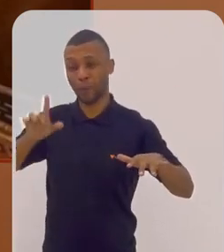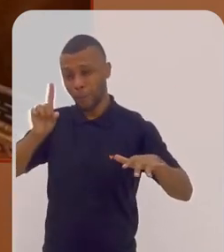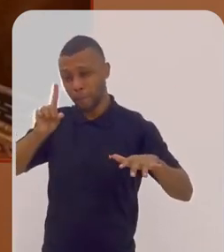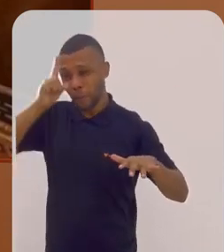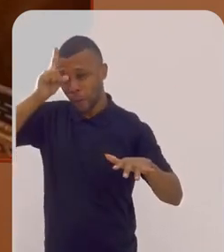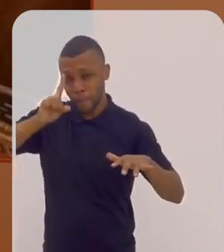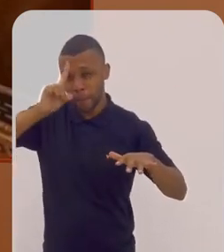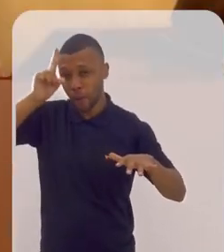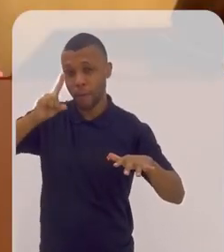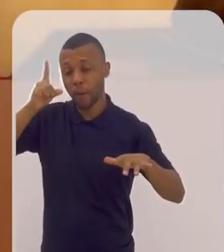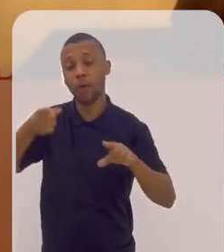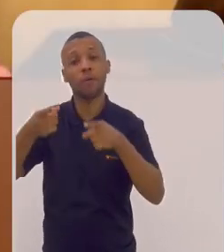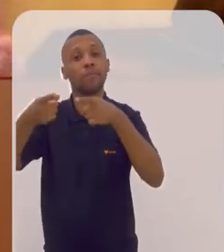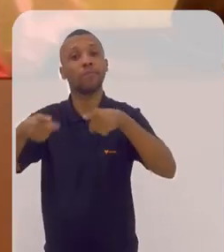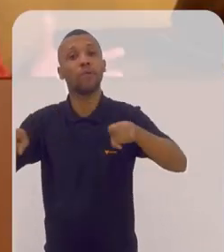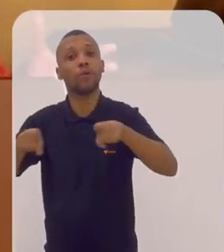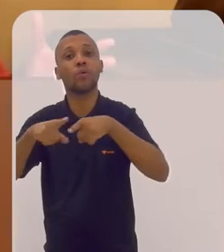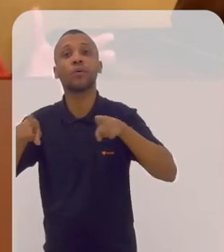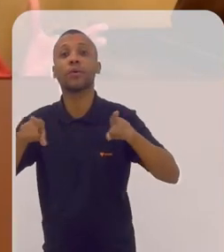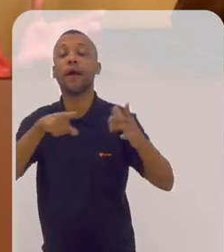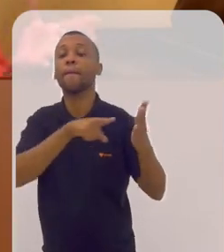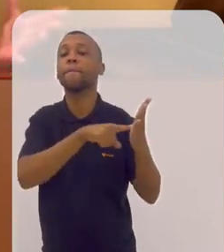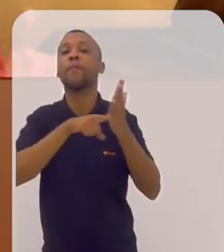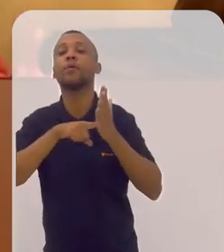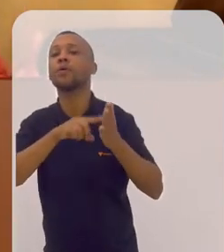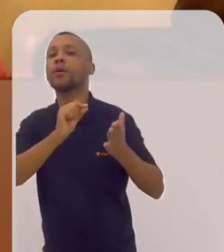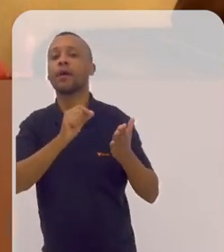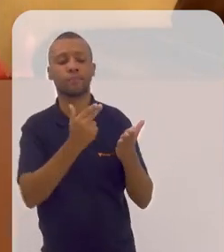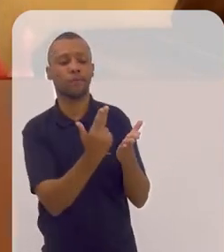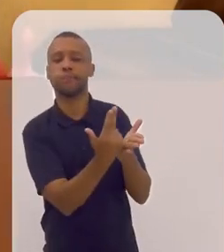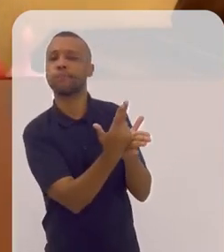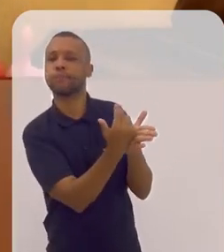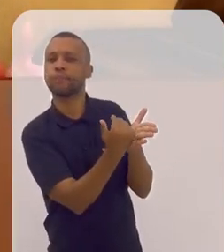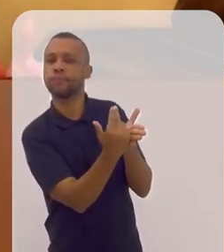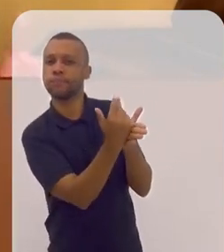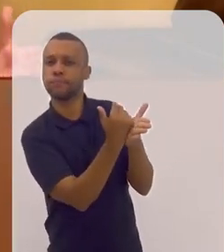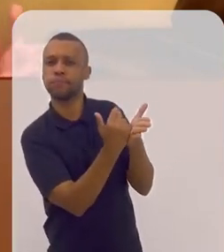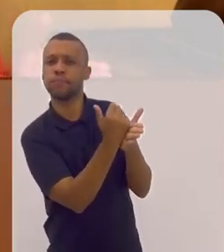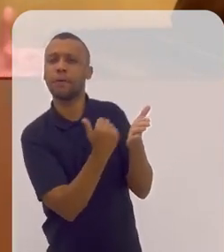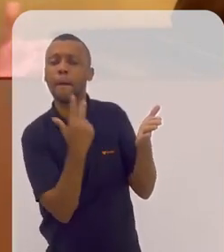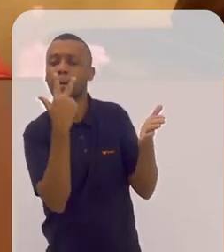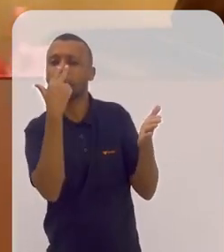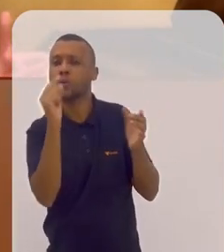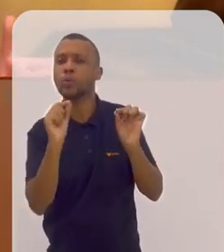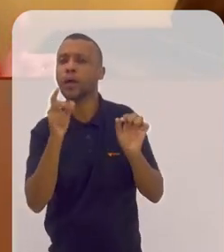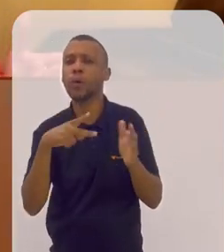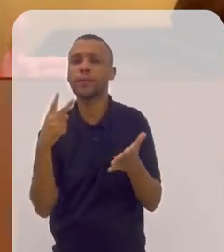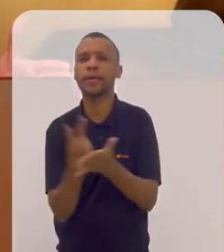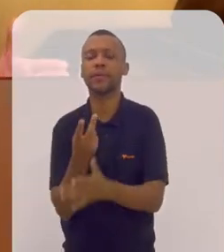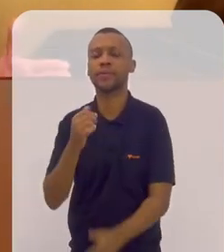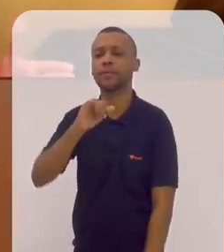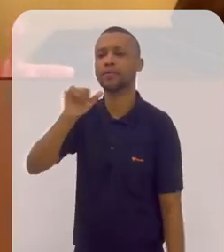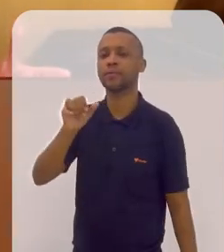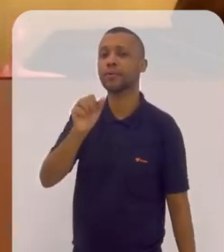improvisada com harmonias indicadas por cifras. É muito parecido com o que acontece no jazz